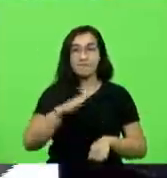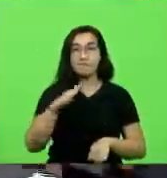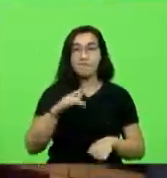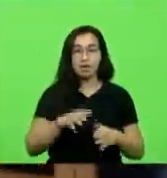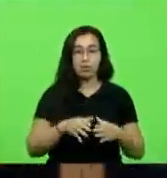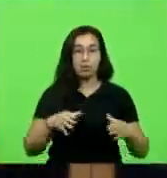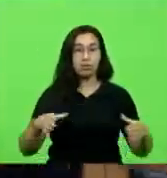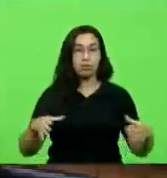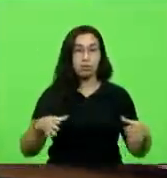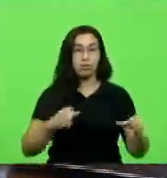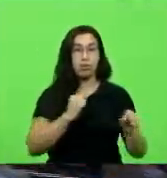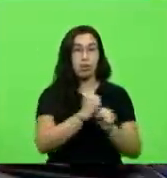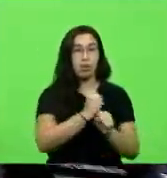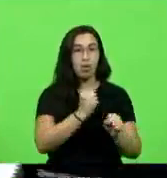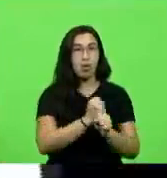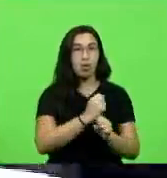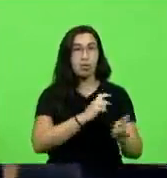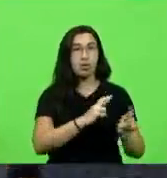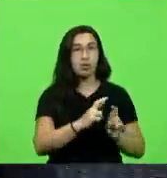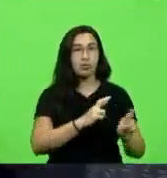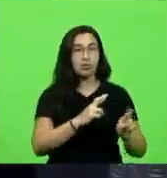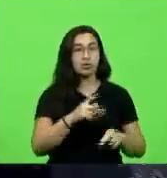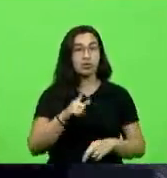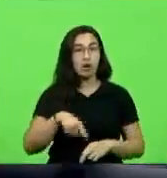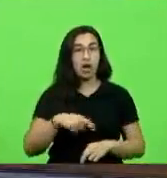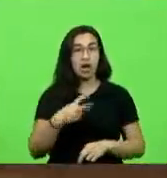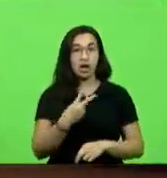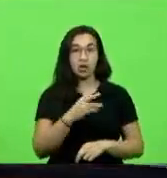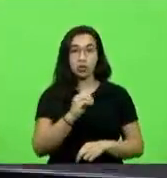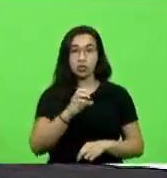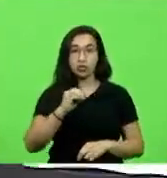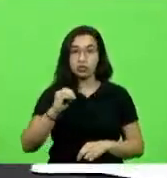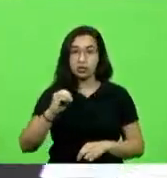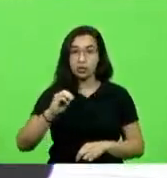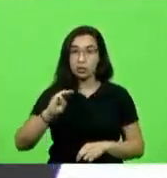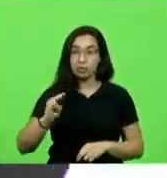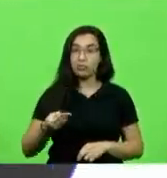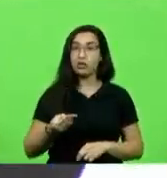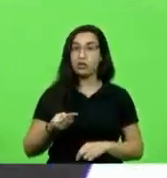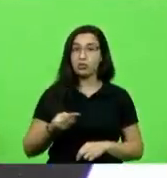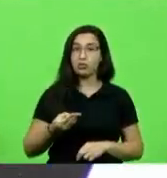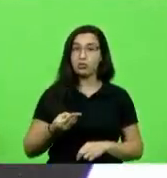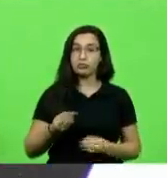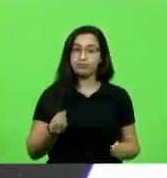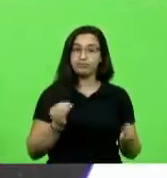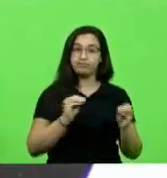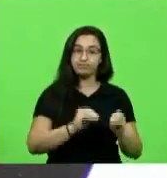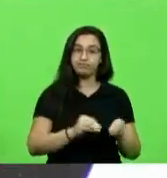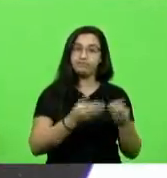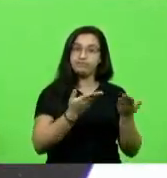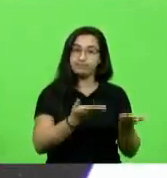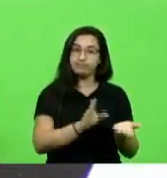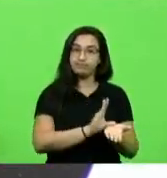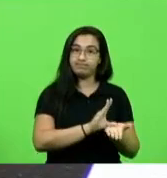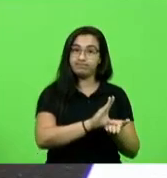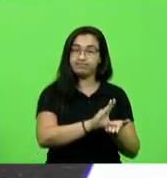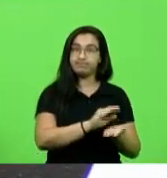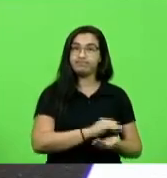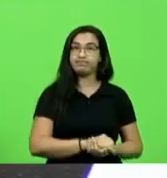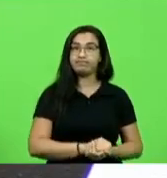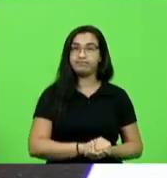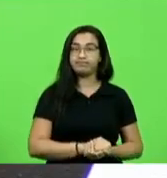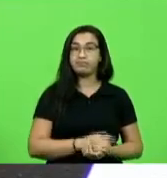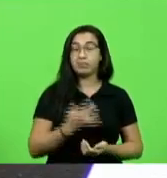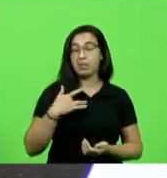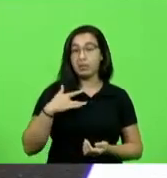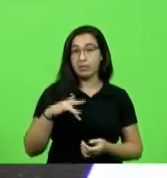a maior obra são 200 milhões que estão previstos para investimento na SC-108 lamentamos que dois anos